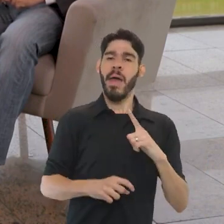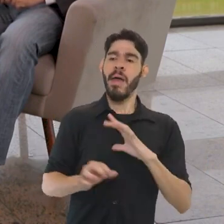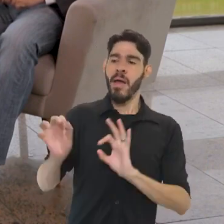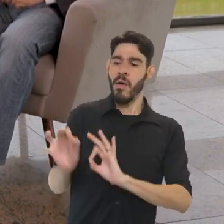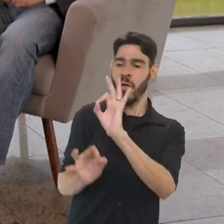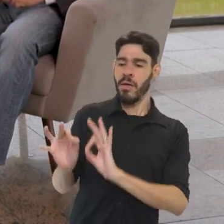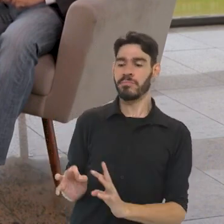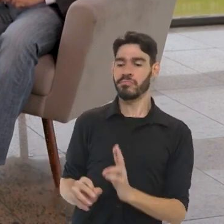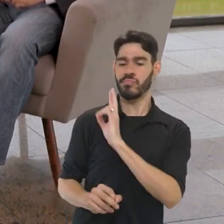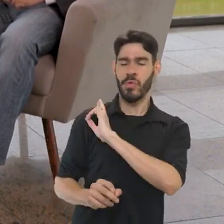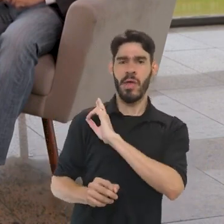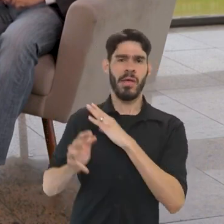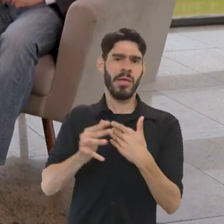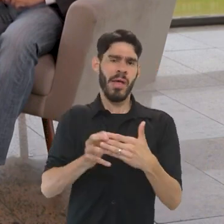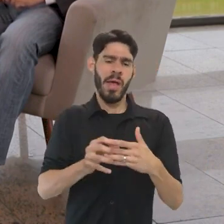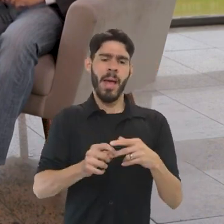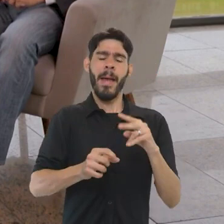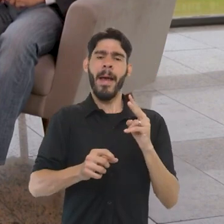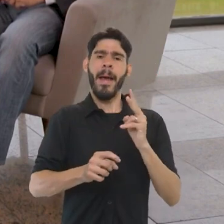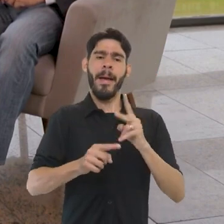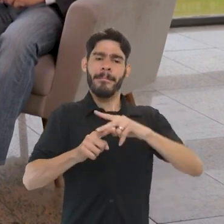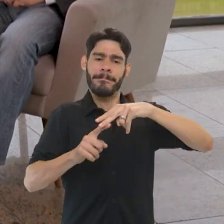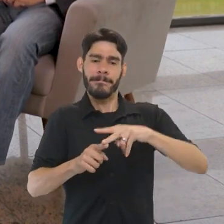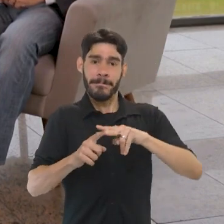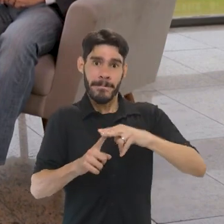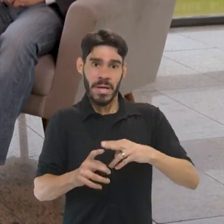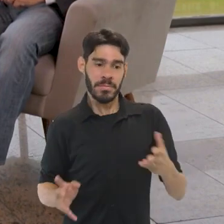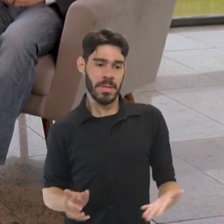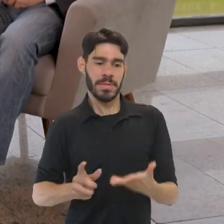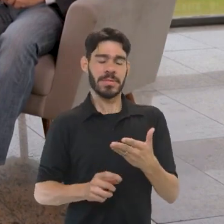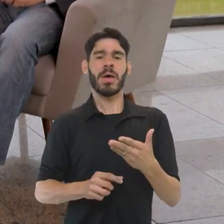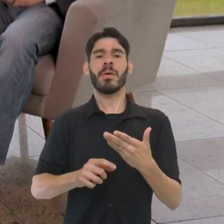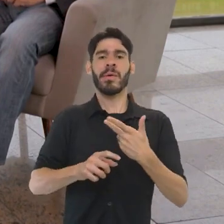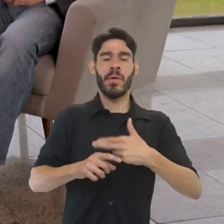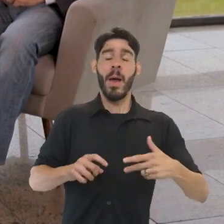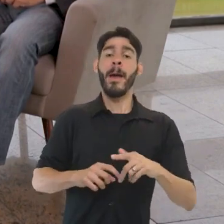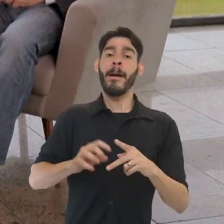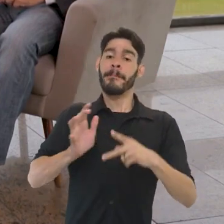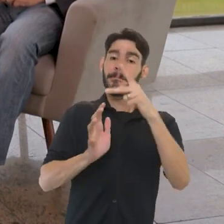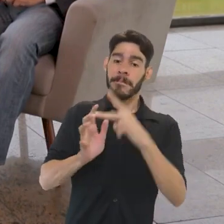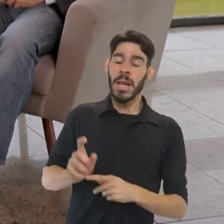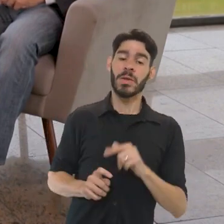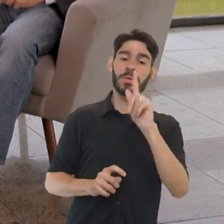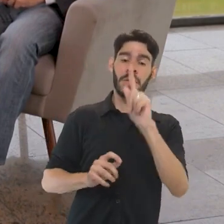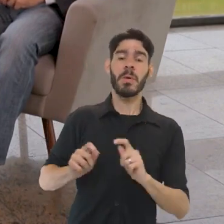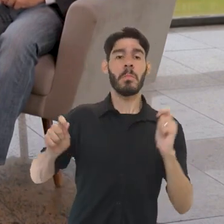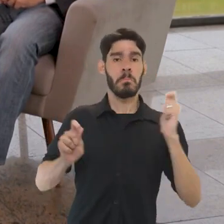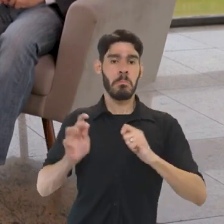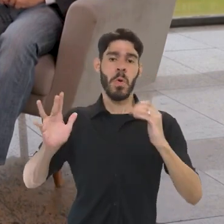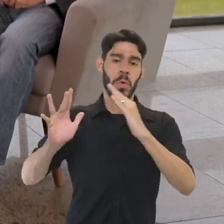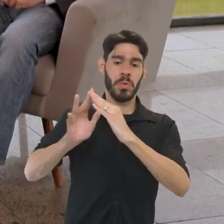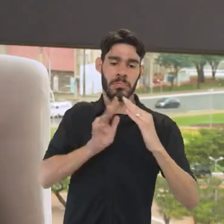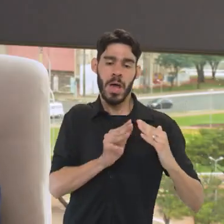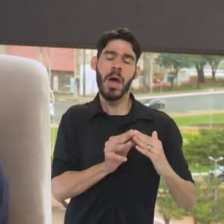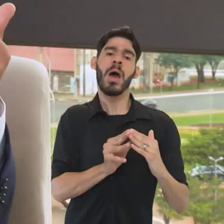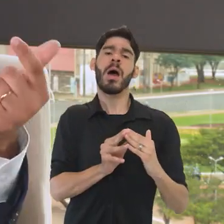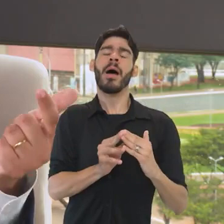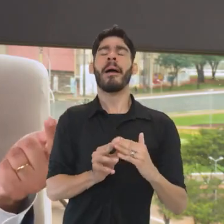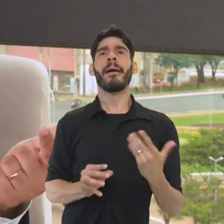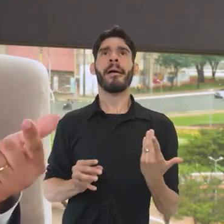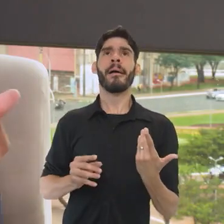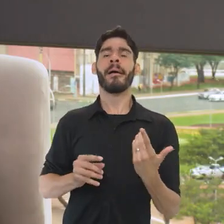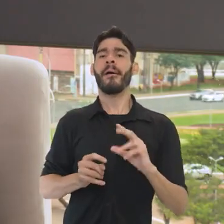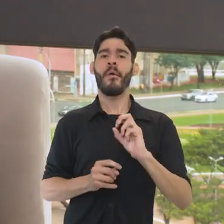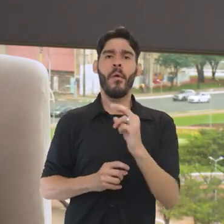responsabilidades, seja na manutenção, seja na promoção daquele bem. Plano de gestão pode ser para a habitação, pode ser plano de gestão para a